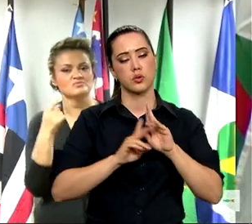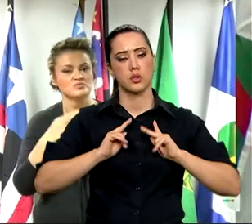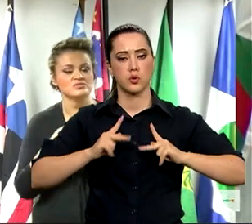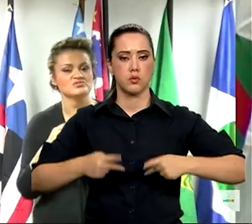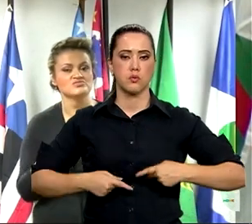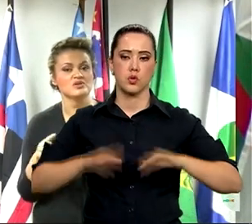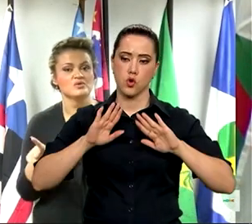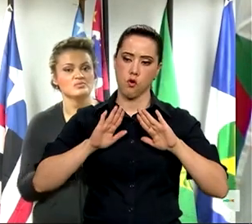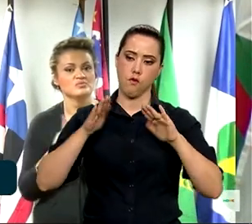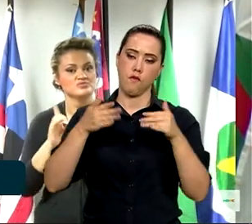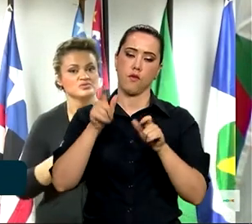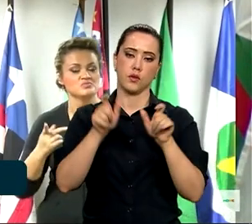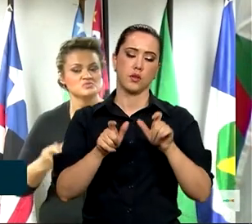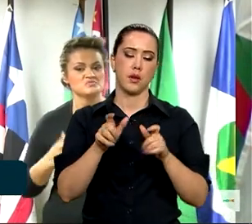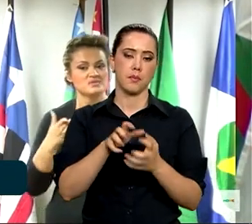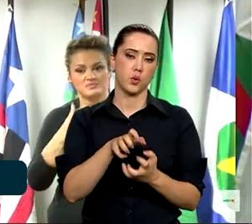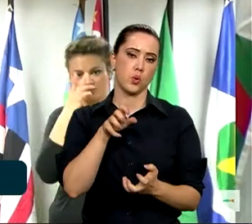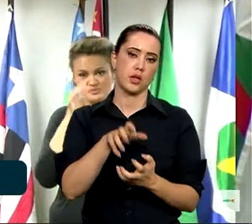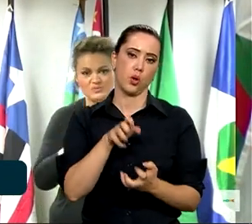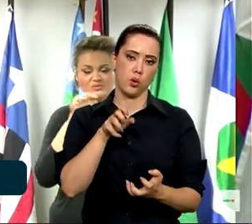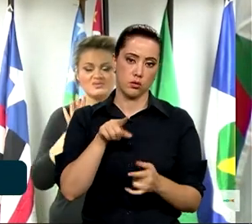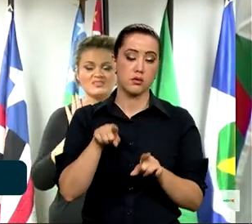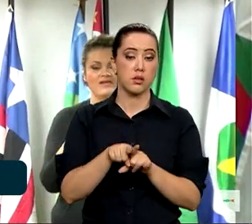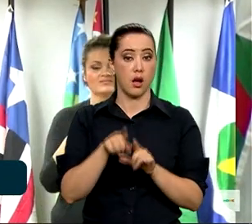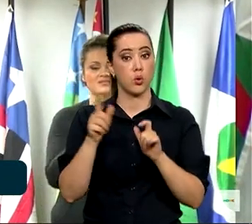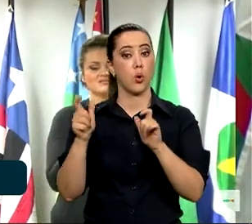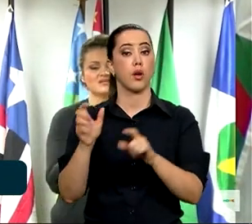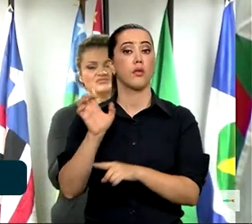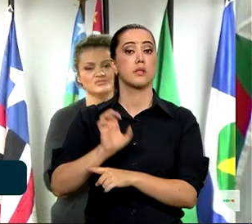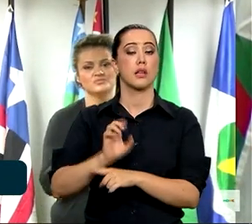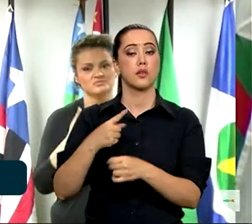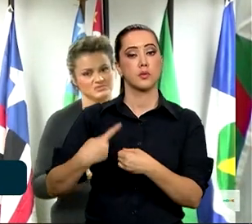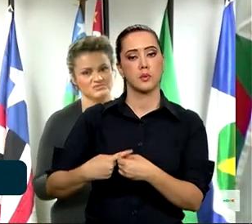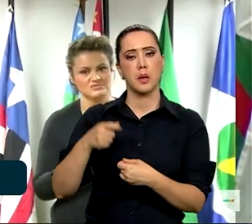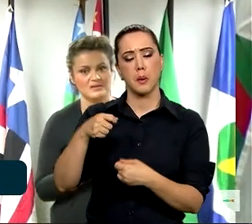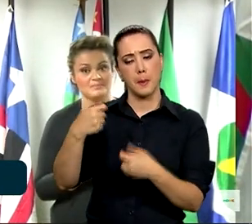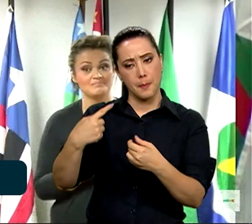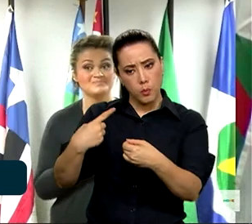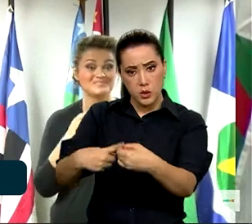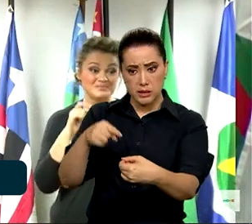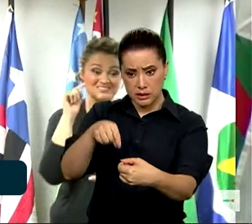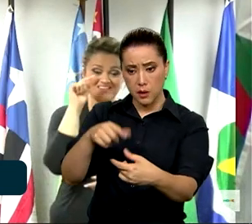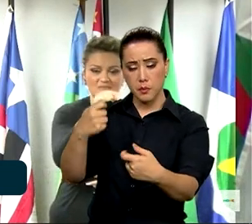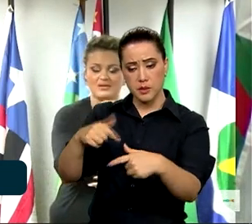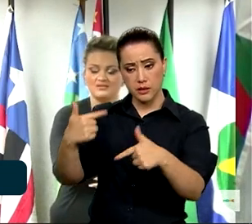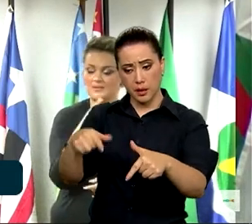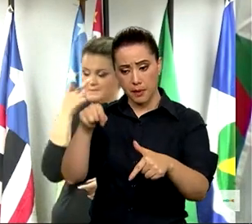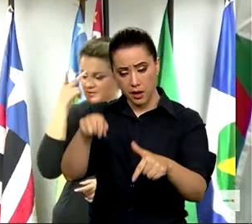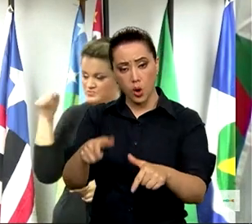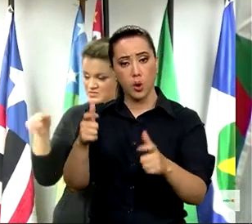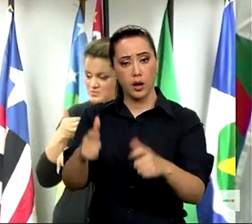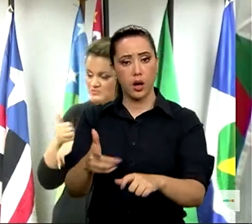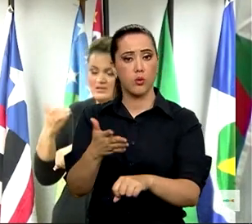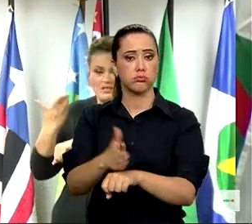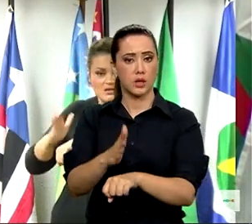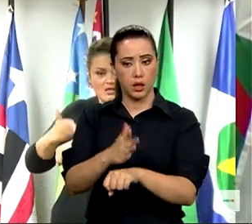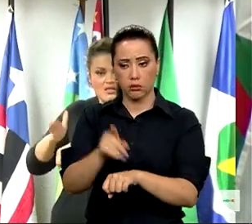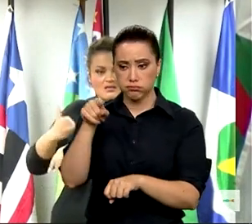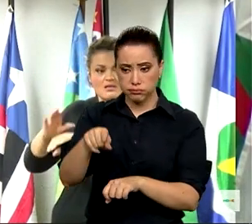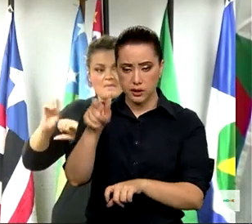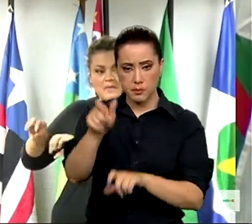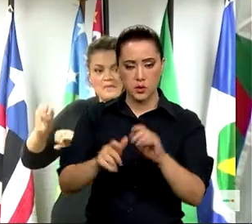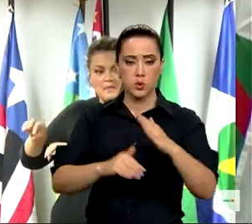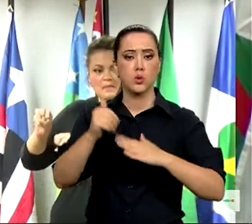voltados à pessoa idosa em estados e municípios. É preciso atuar na ponta, capacitar quem está na linha de frente. Para isso, nós não iremos